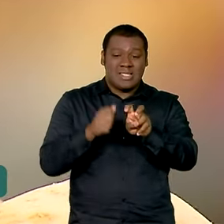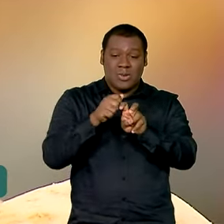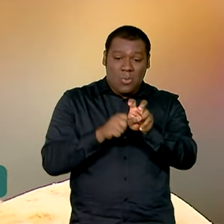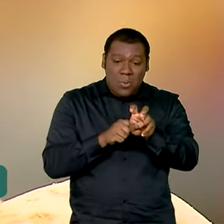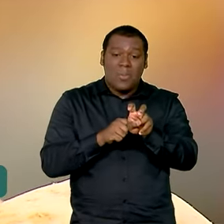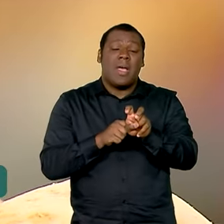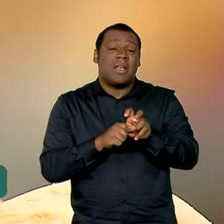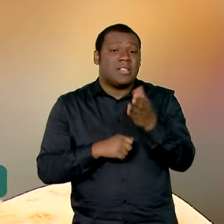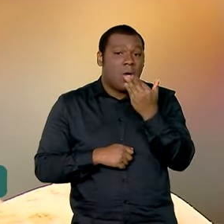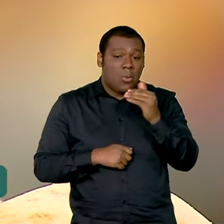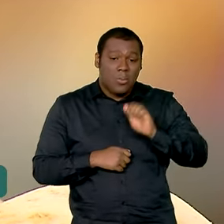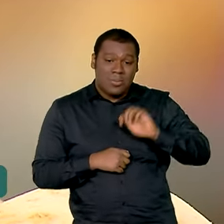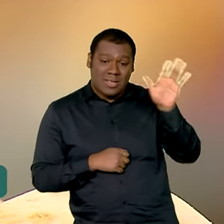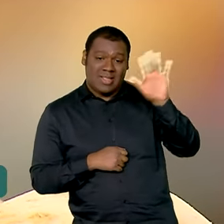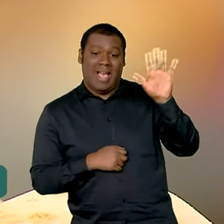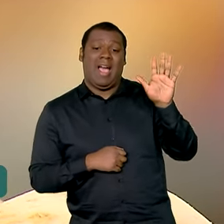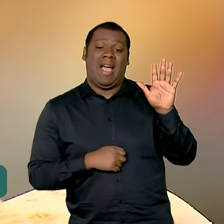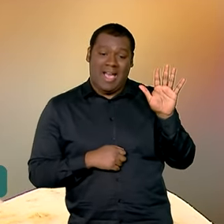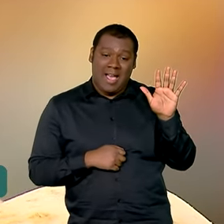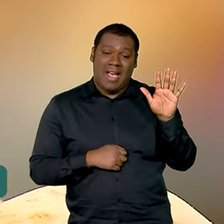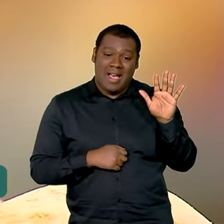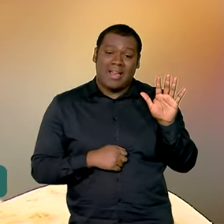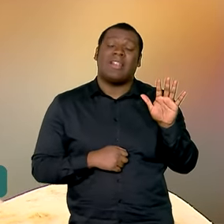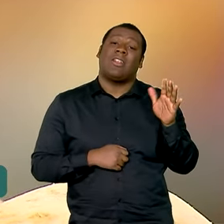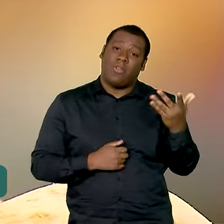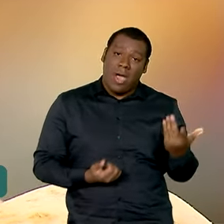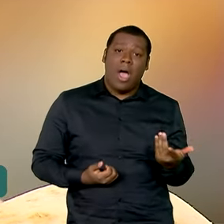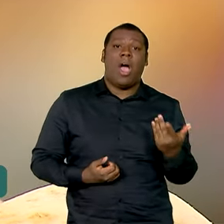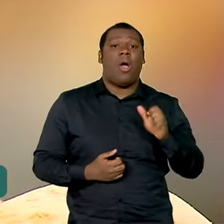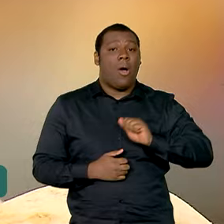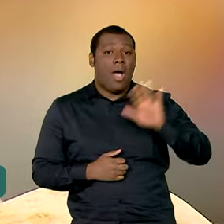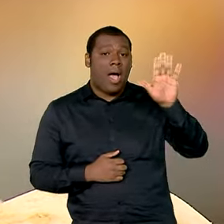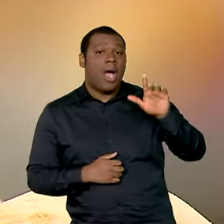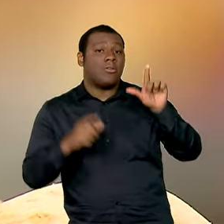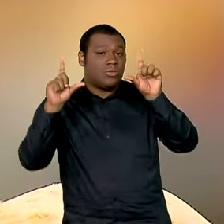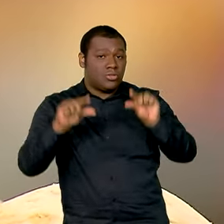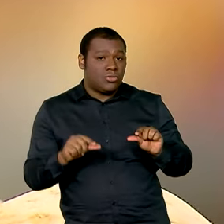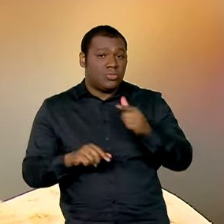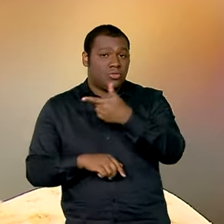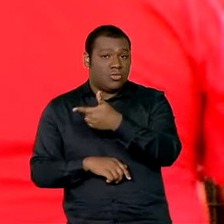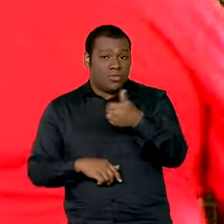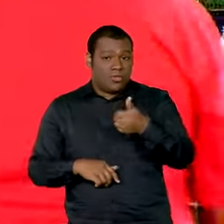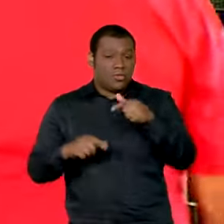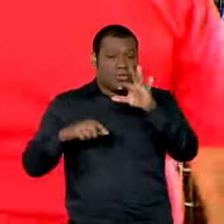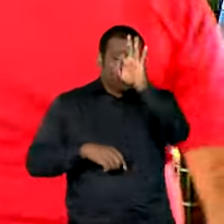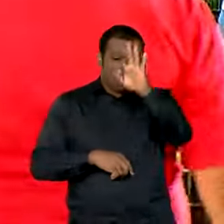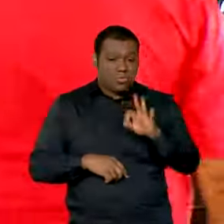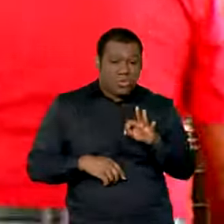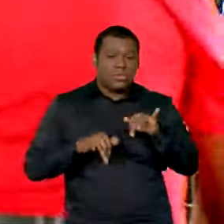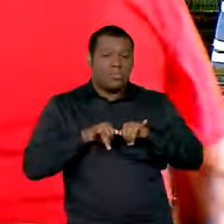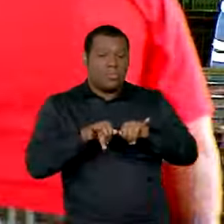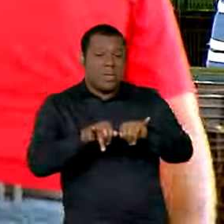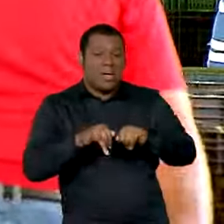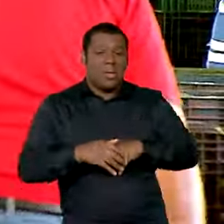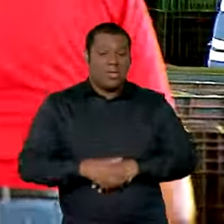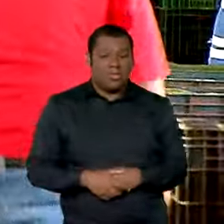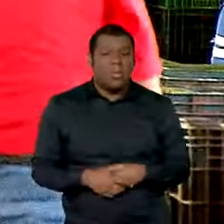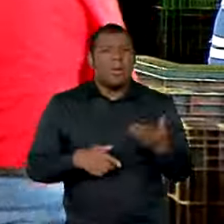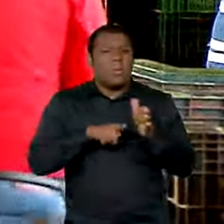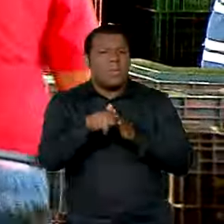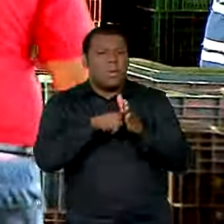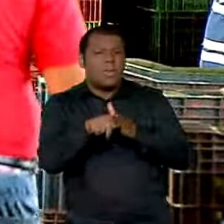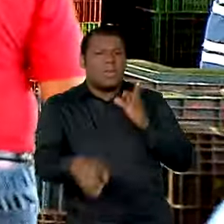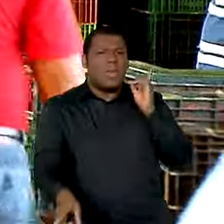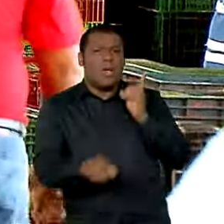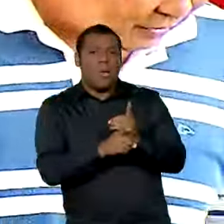preço da batata caiu cerca de 21% nos principais mercados atacadistas. Segundo a pesquisa, o